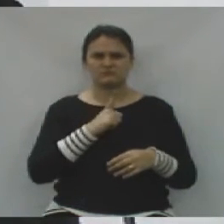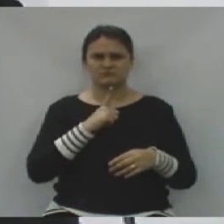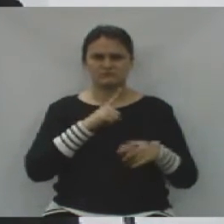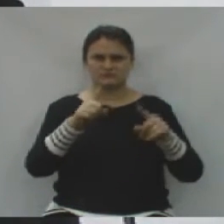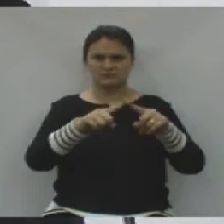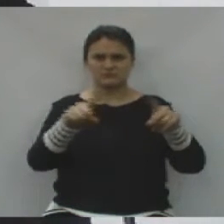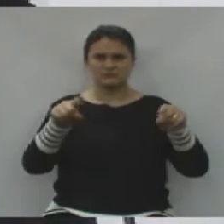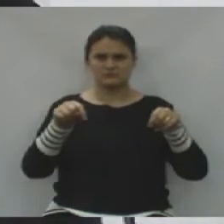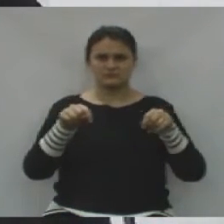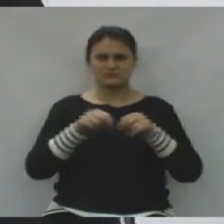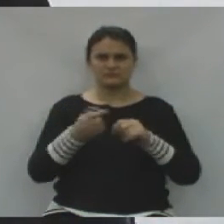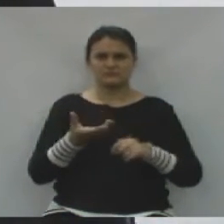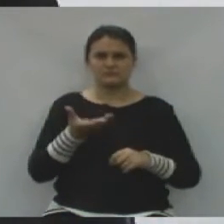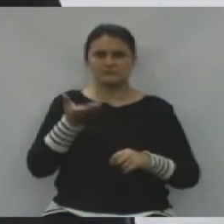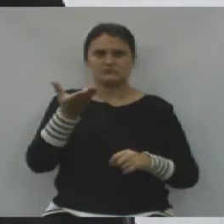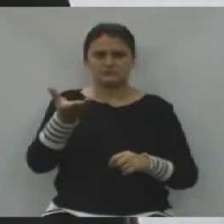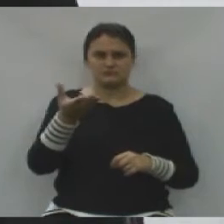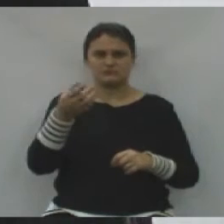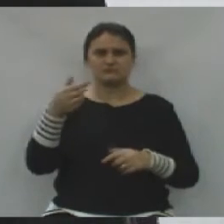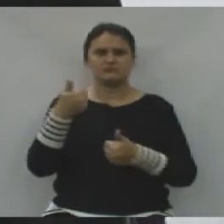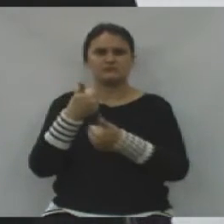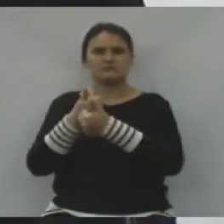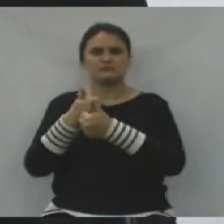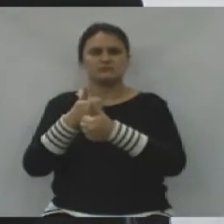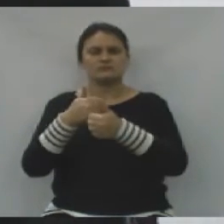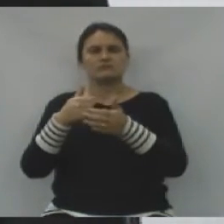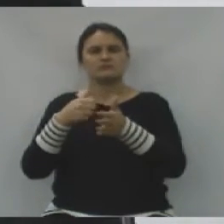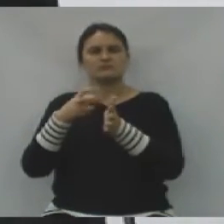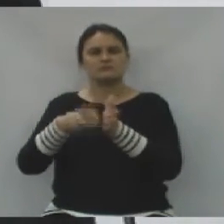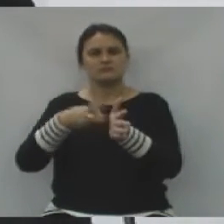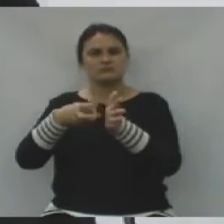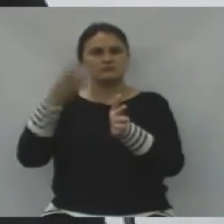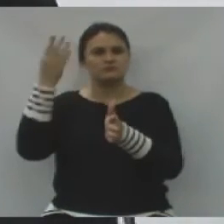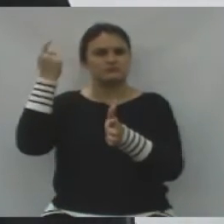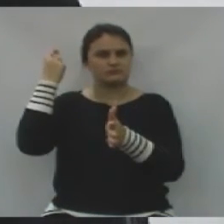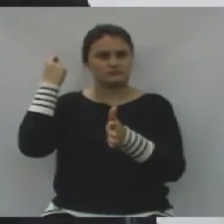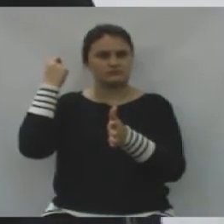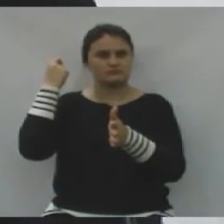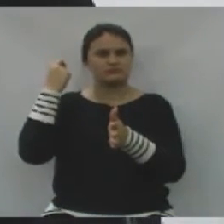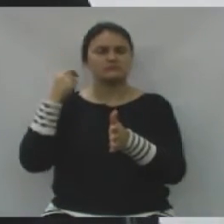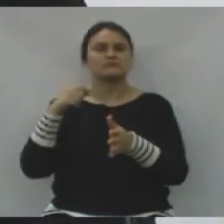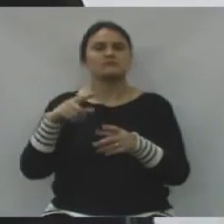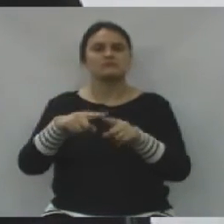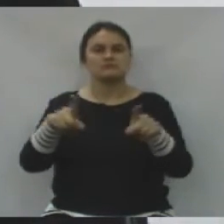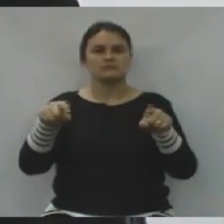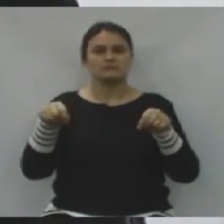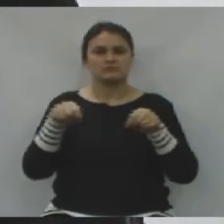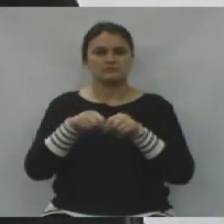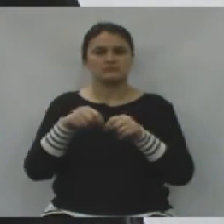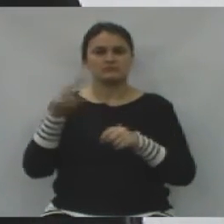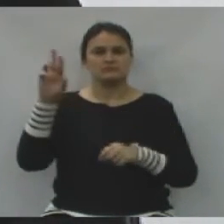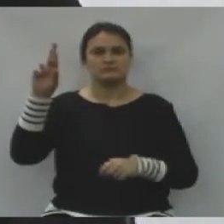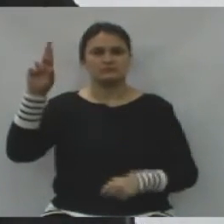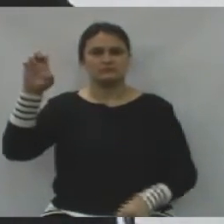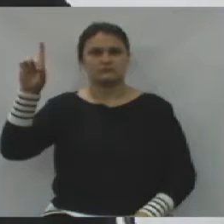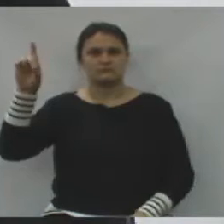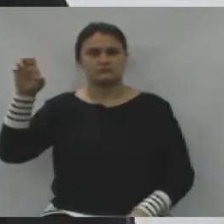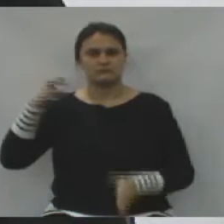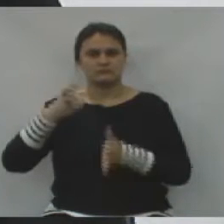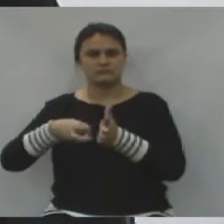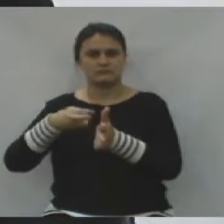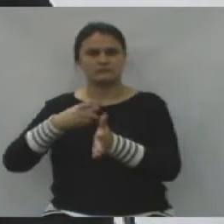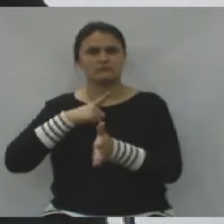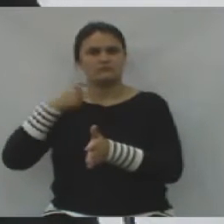doados aqui nessa região da rede ferroviária, antiga parte da rede aqui, há mais de 20